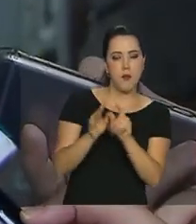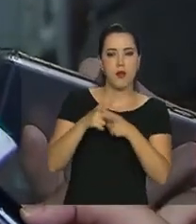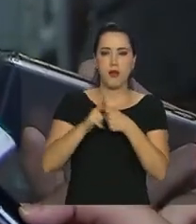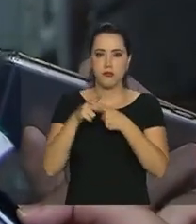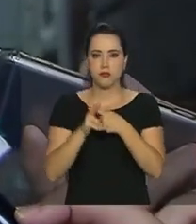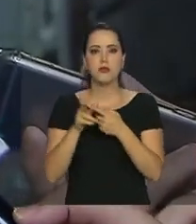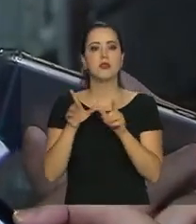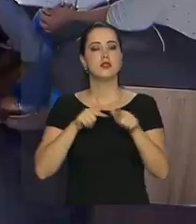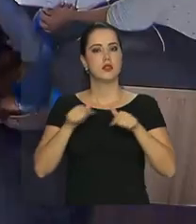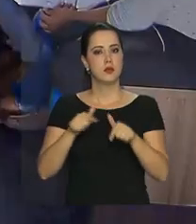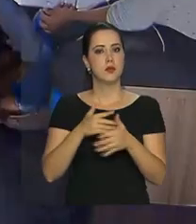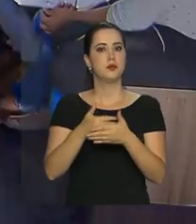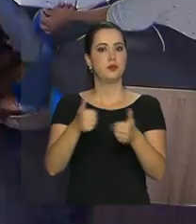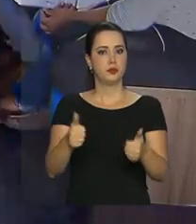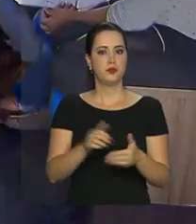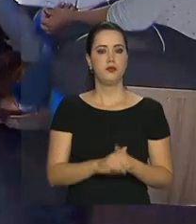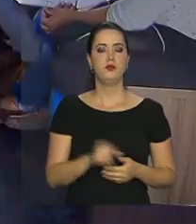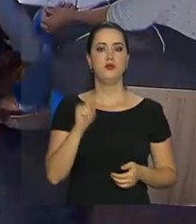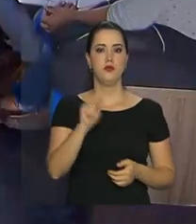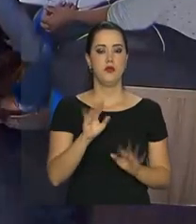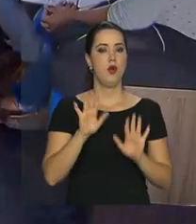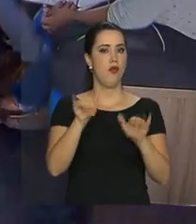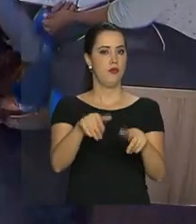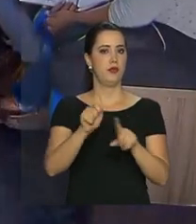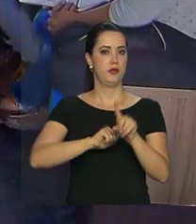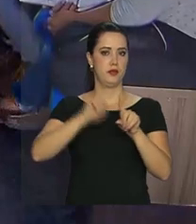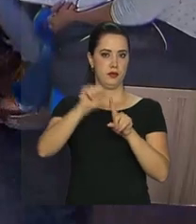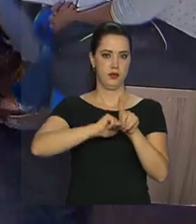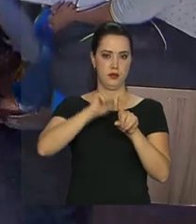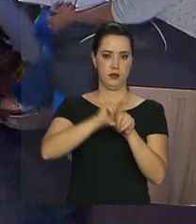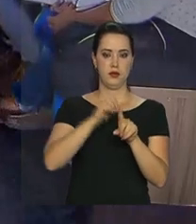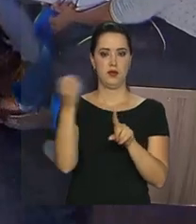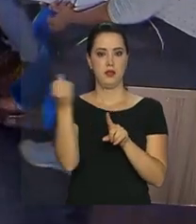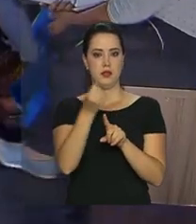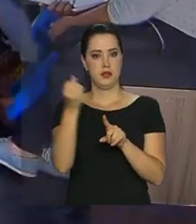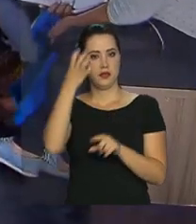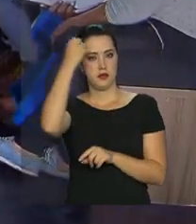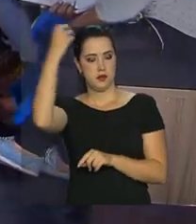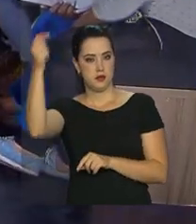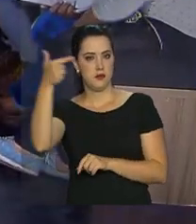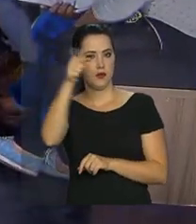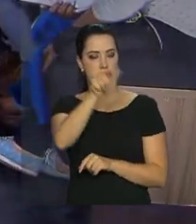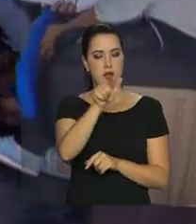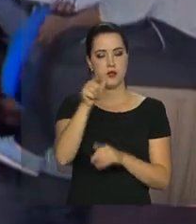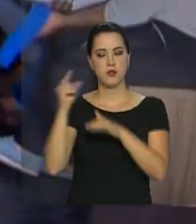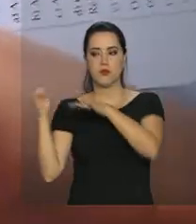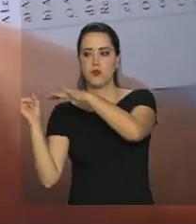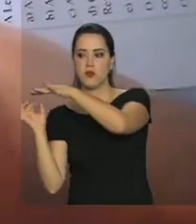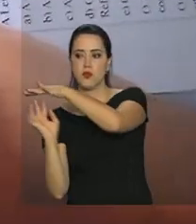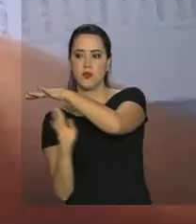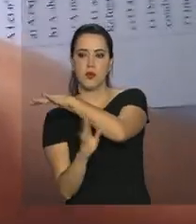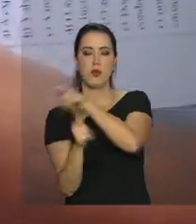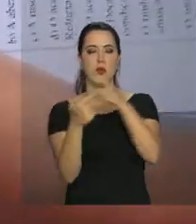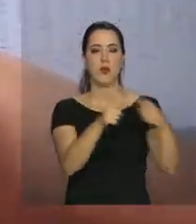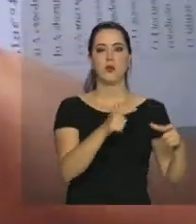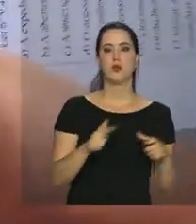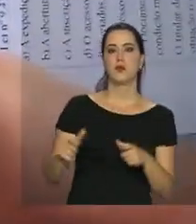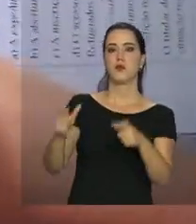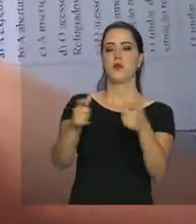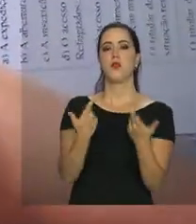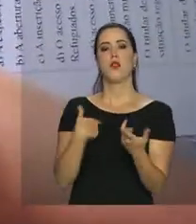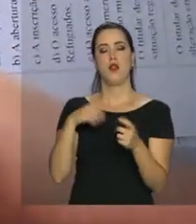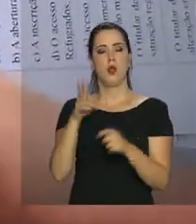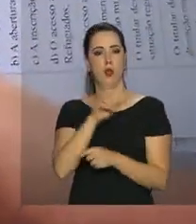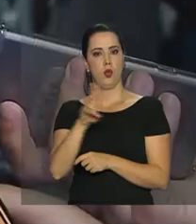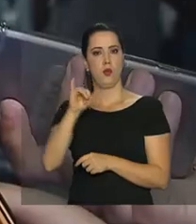precisam de ajustes. No final deste mês, será feita a sexta transferência de imigrantes para outras cidades do país, chamado processo de